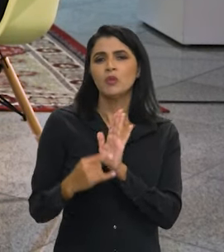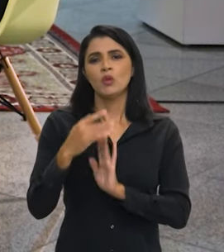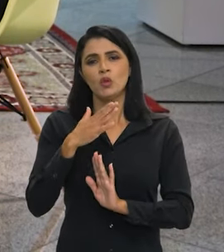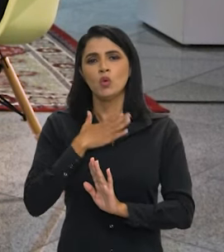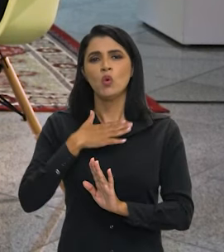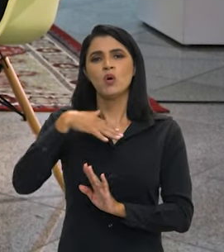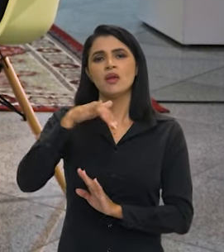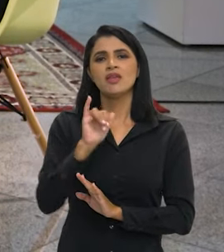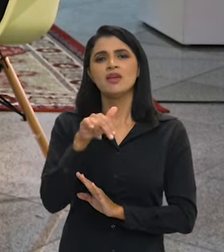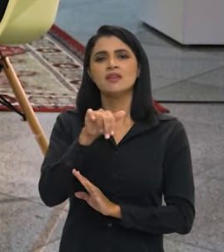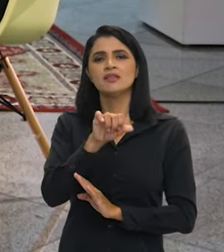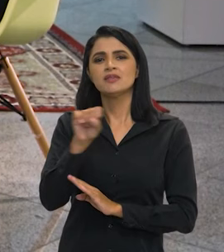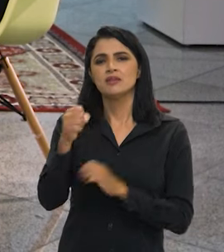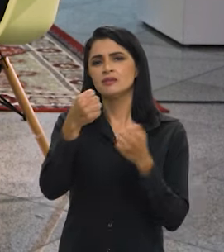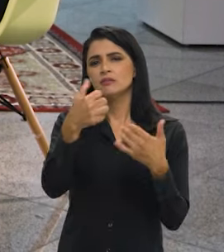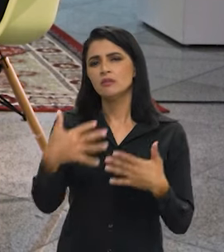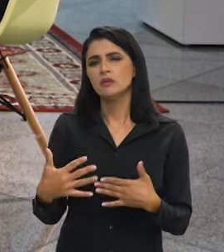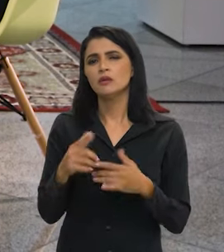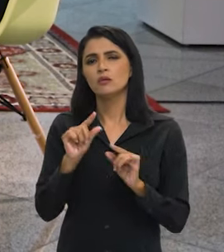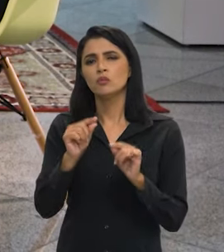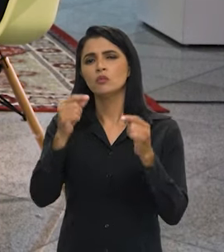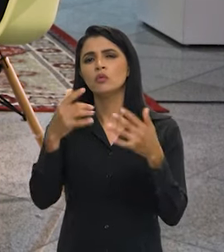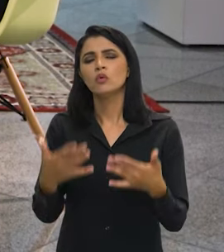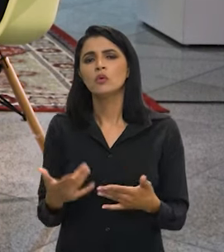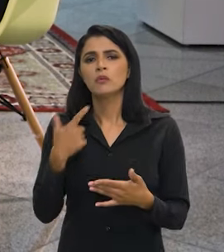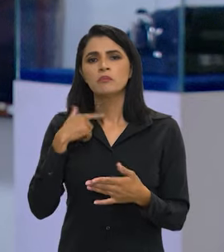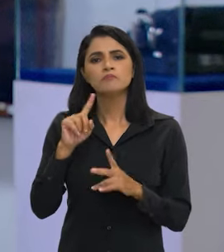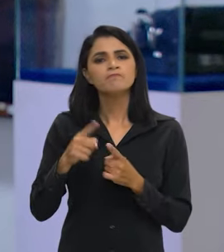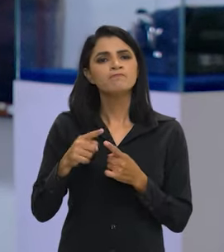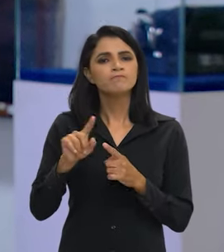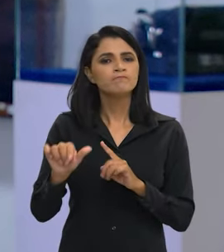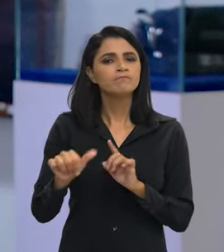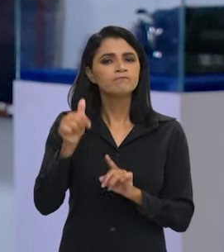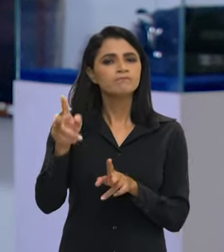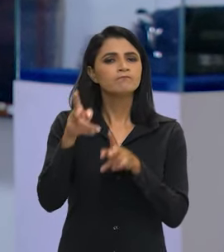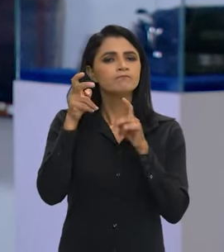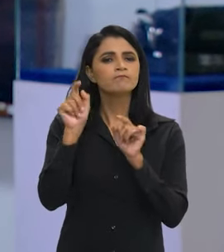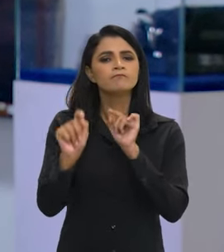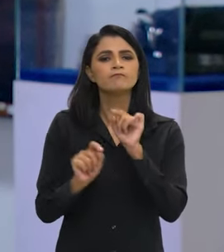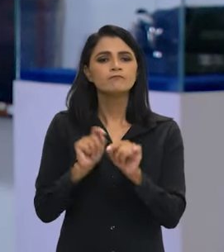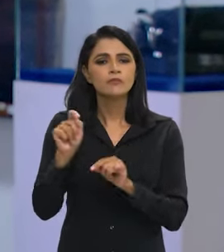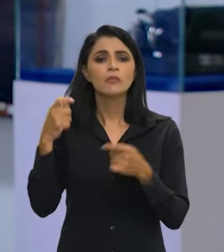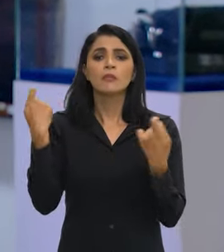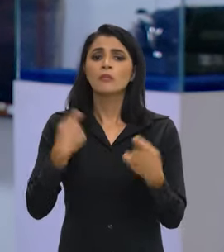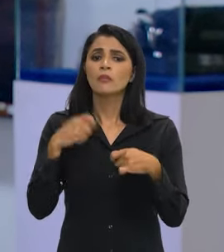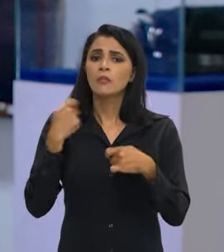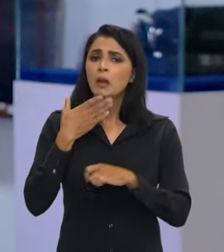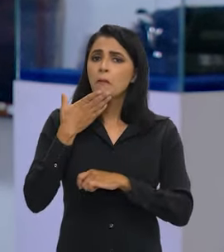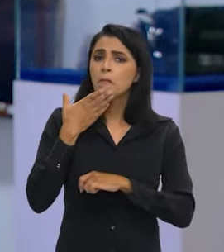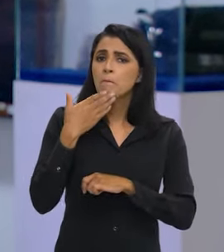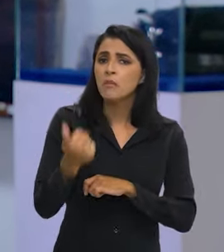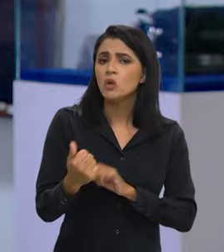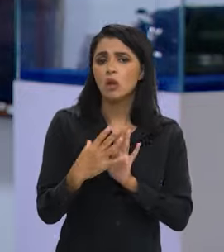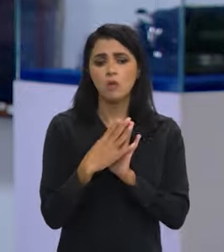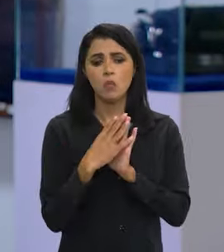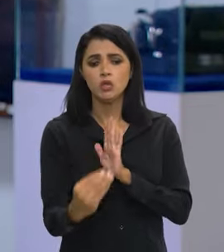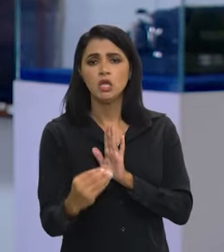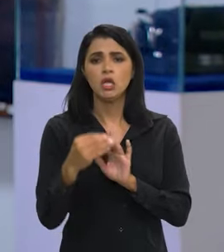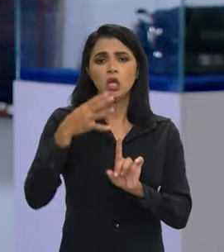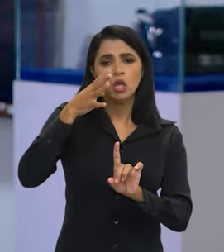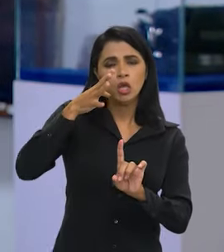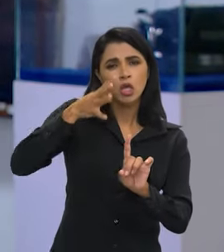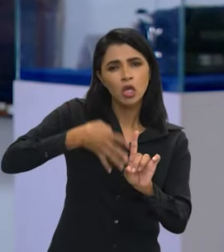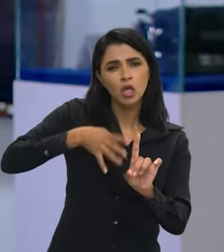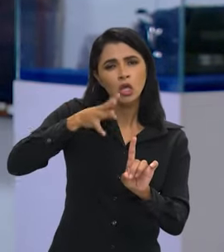INSS. Fala um pouco para a gente. Isso. A primeira coisa que se percebeu é que nós tínhamos que melhorar o modelo de perícia.